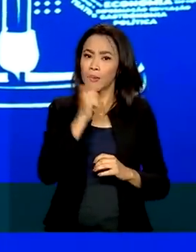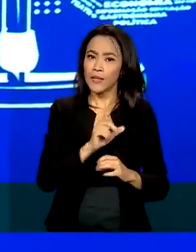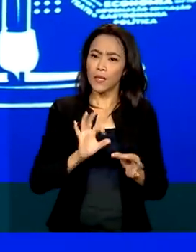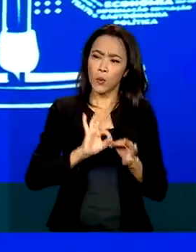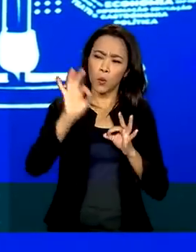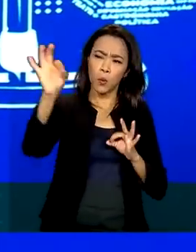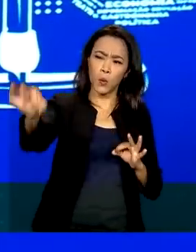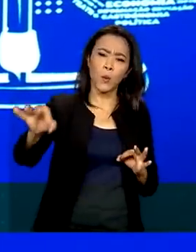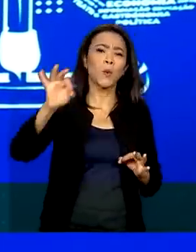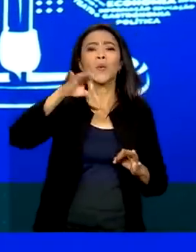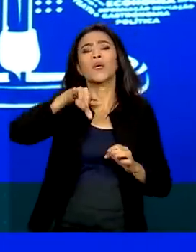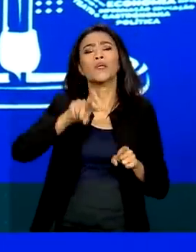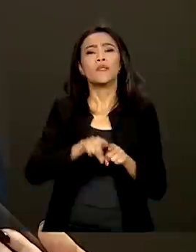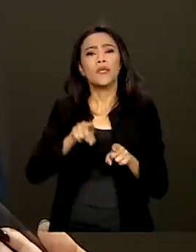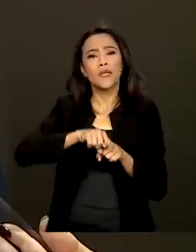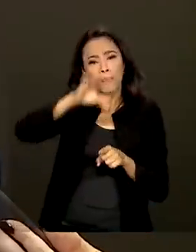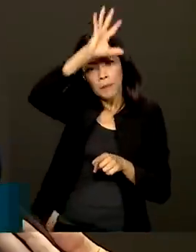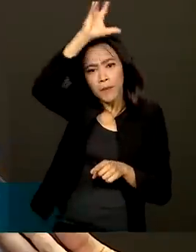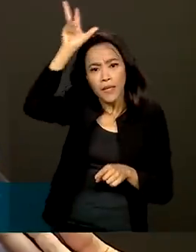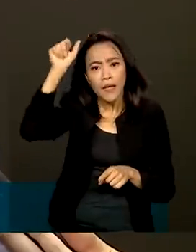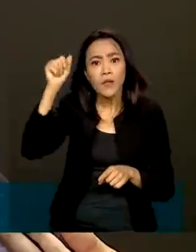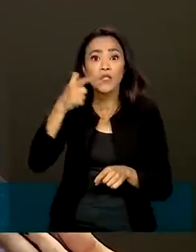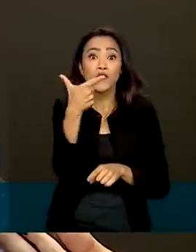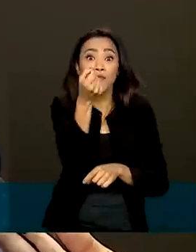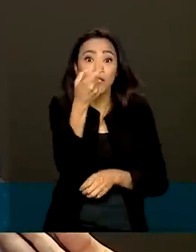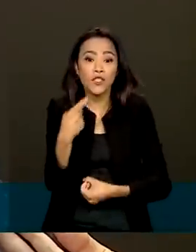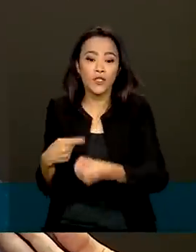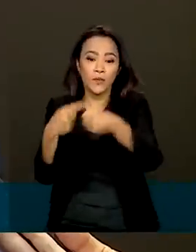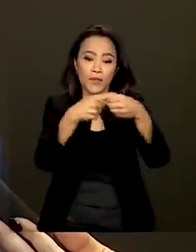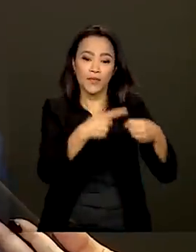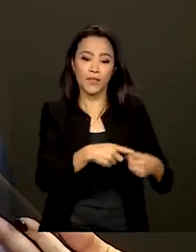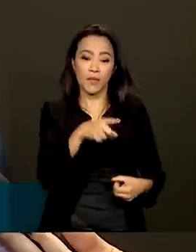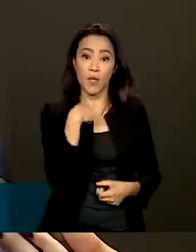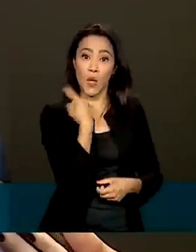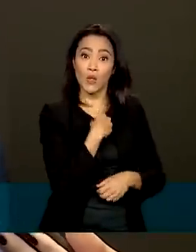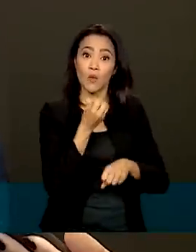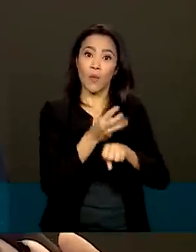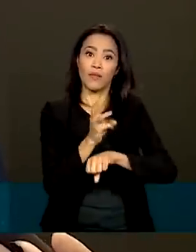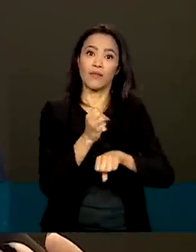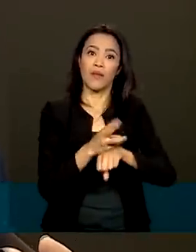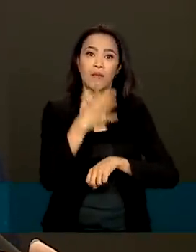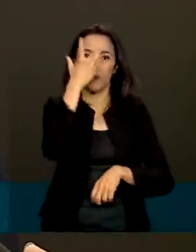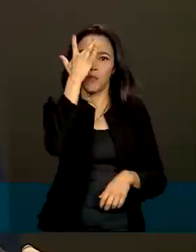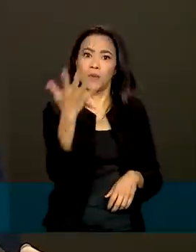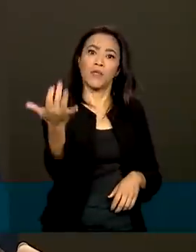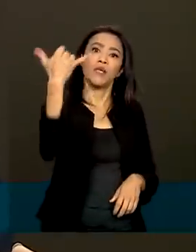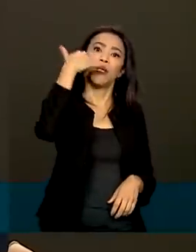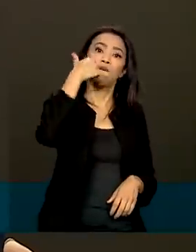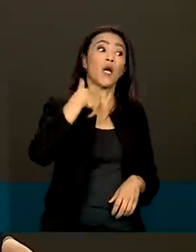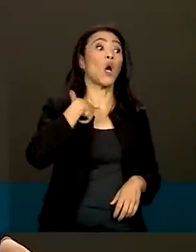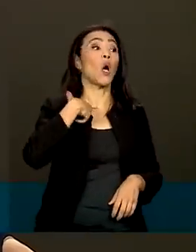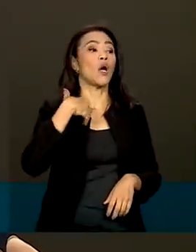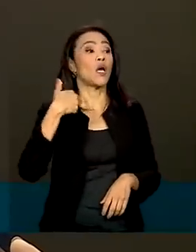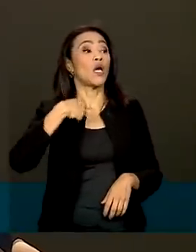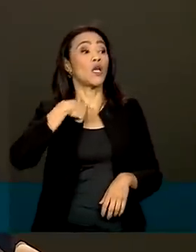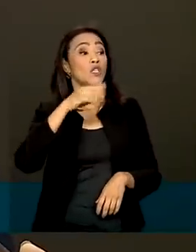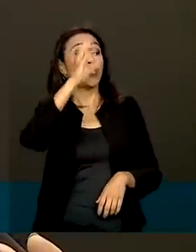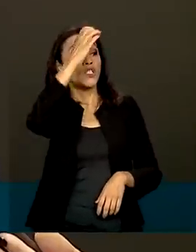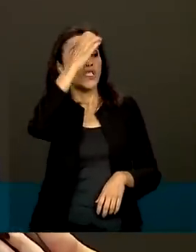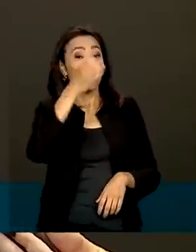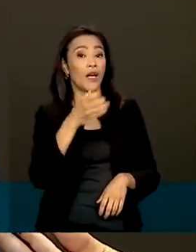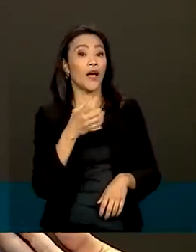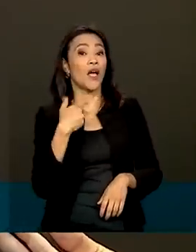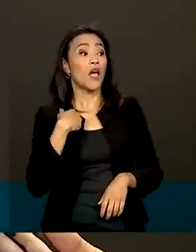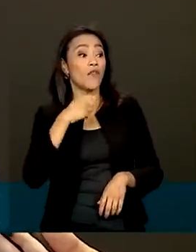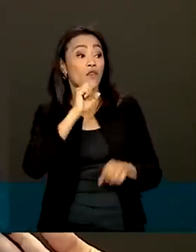Manaus, mais 20 municípios. A gente é o WhatsApp da Amazônia. As pessoas ligam para a EBC para dar recados. Vou chegar, vou chegar,